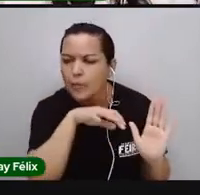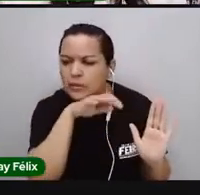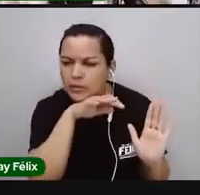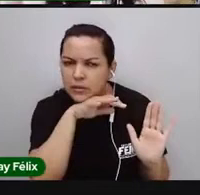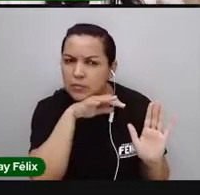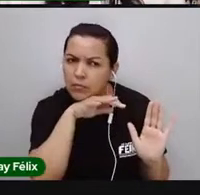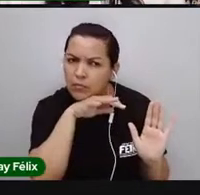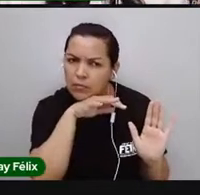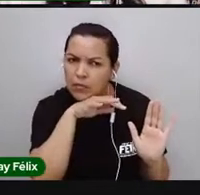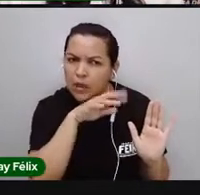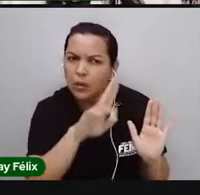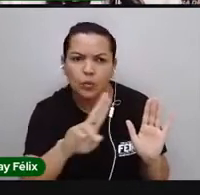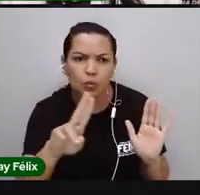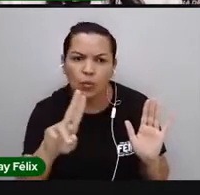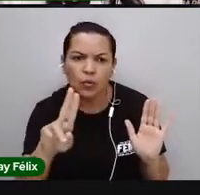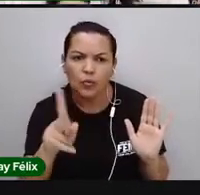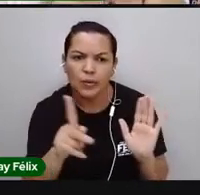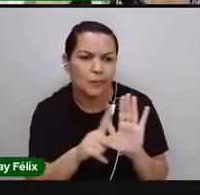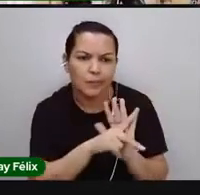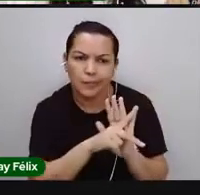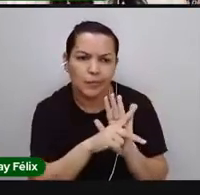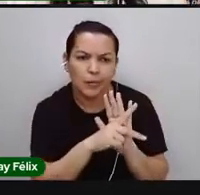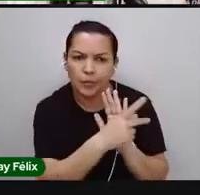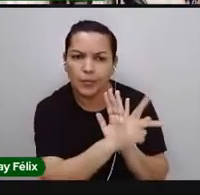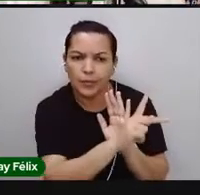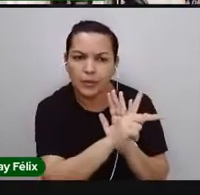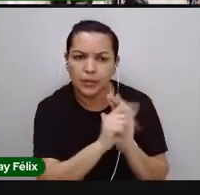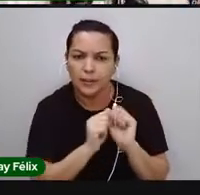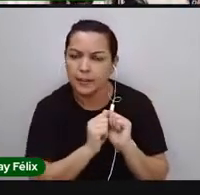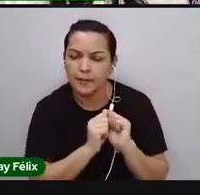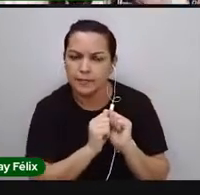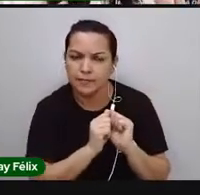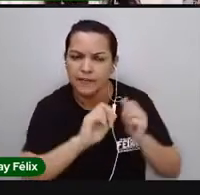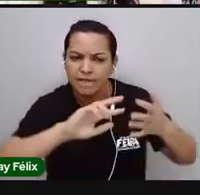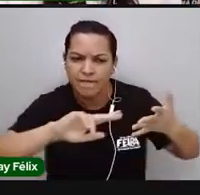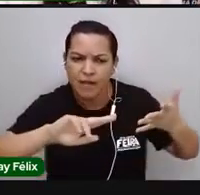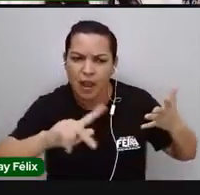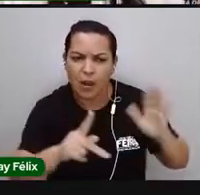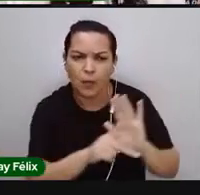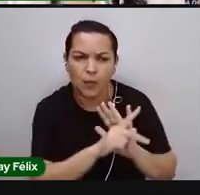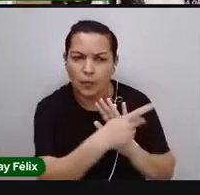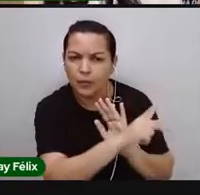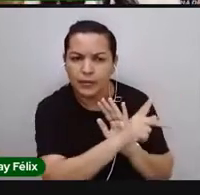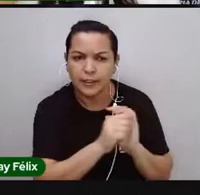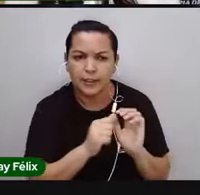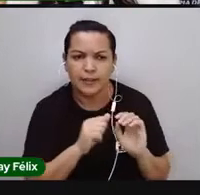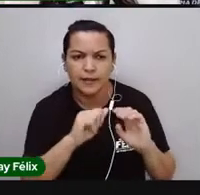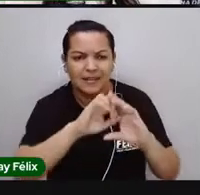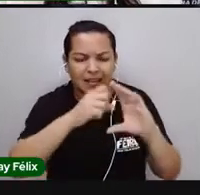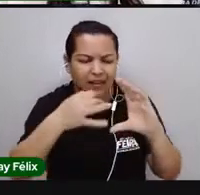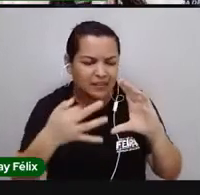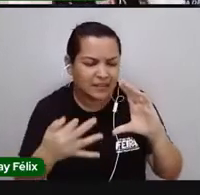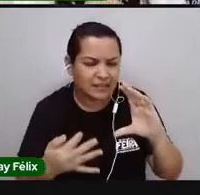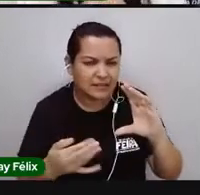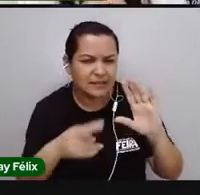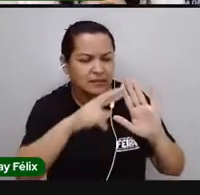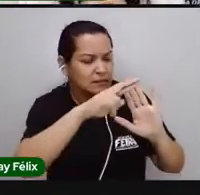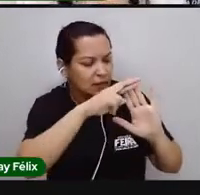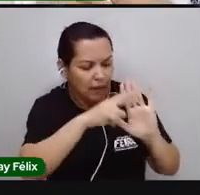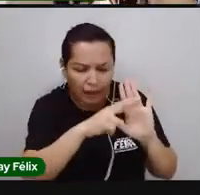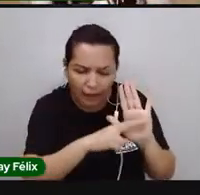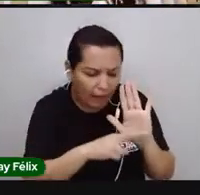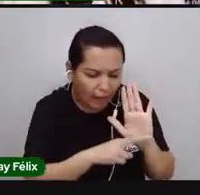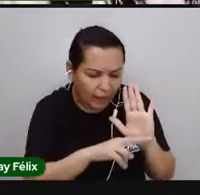ele tem um nome da sua espécie. E é um nome característico, e tem uma regra para dar um nome para esses